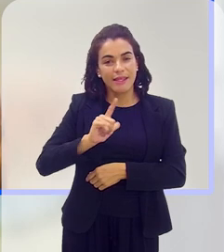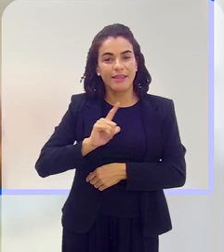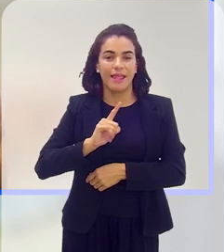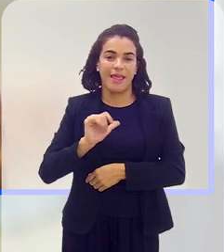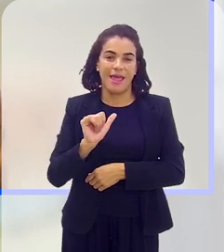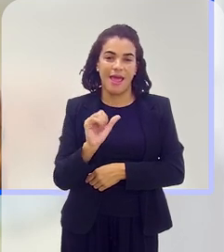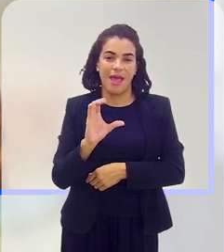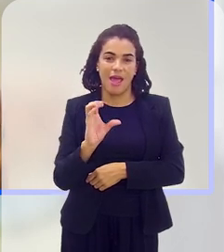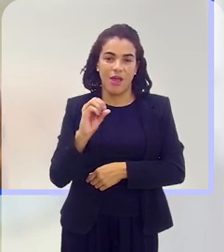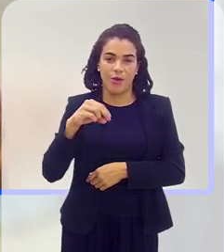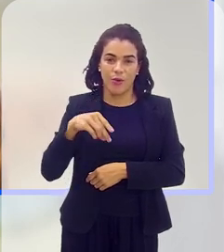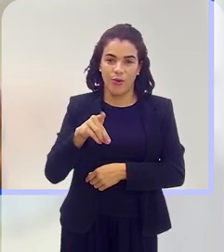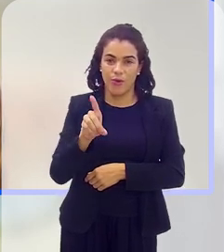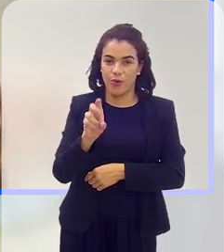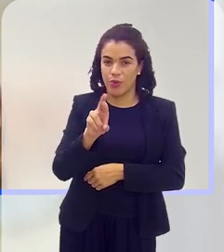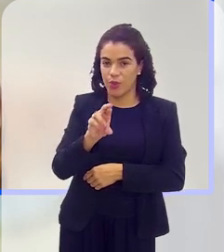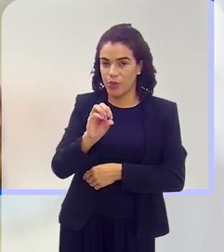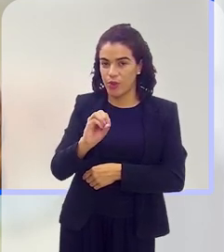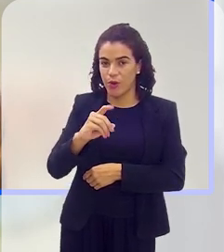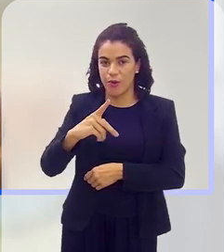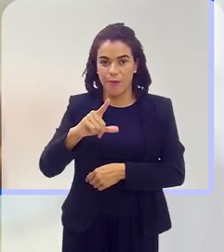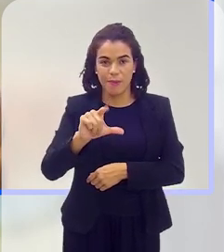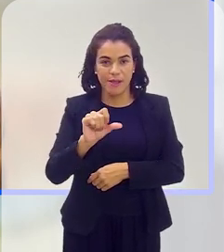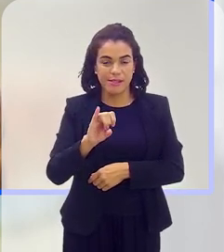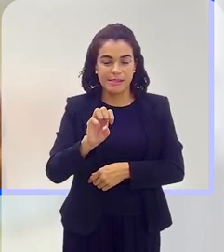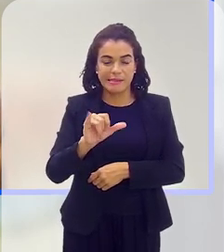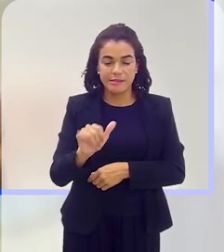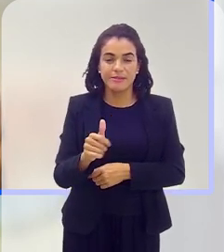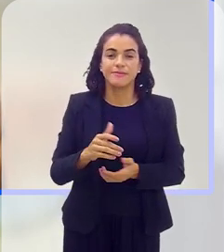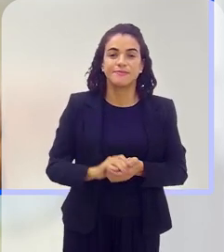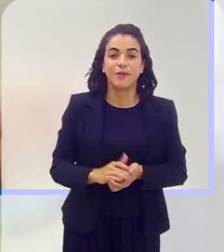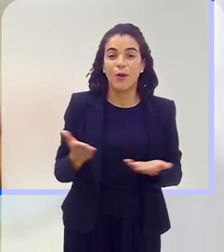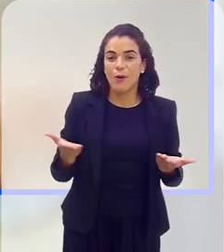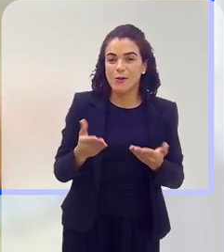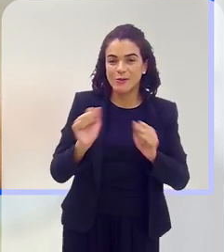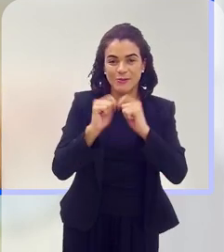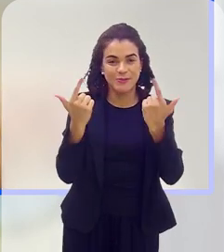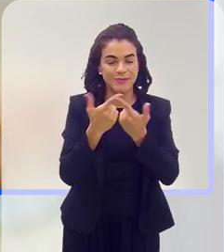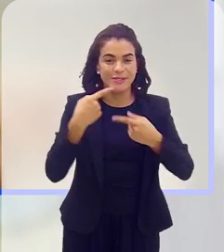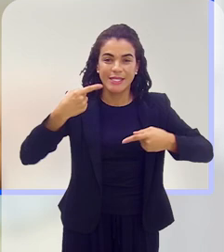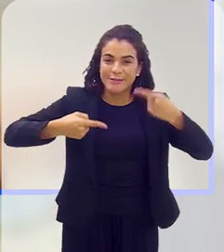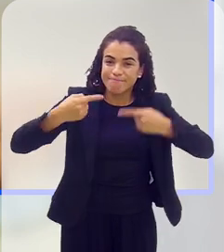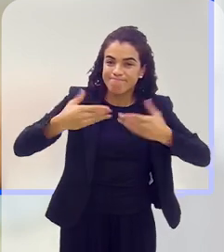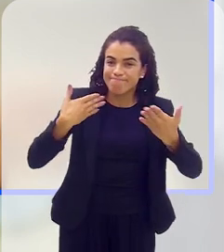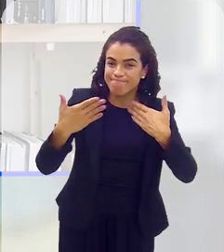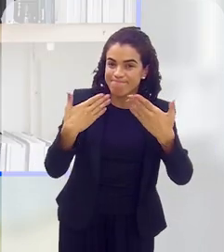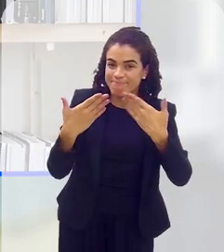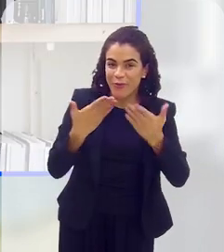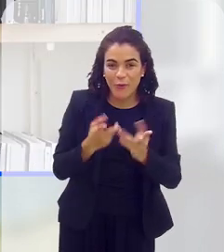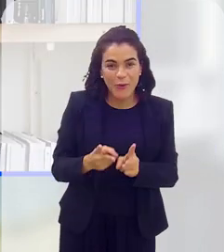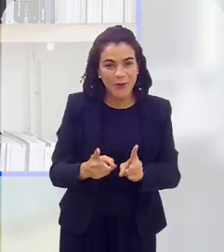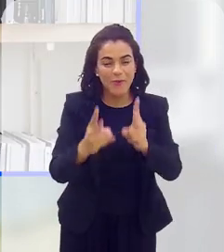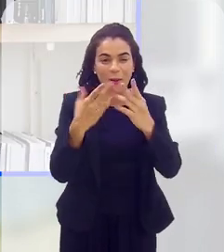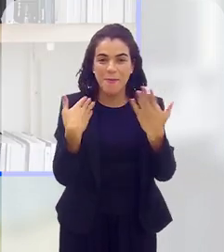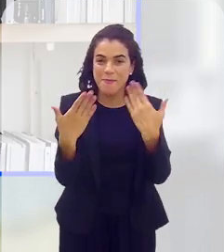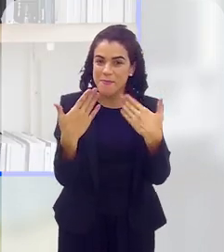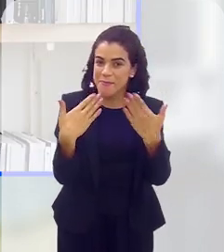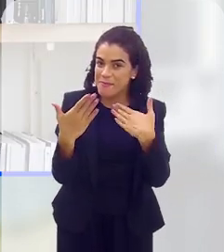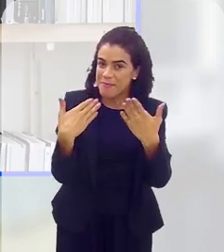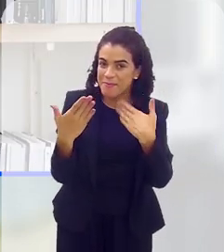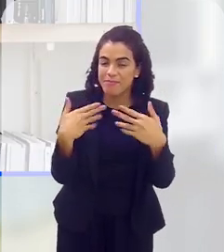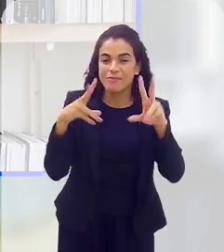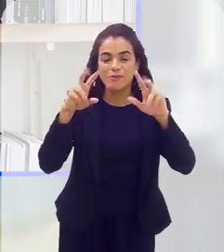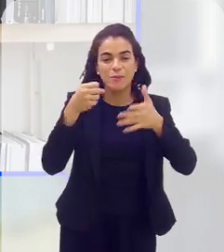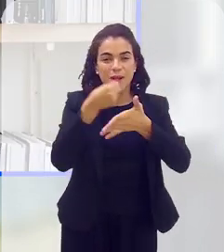que tem acondroplasia. E eu agradeço mais uma vez a presença de vocês no Alerj Debate de hoje. E vamos continuar então o nosso papo sobre